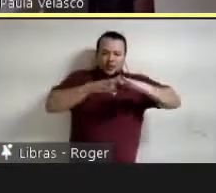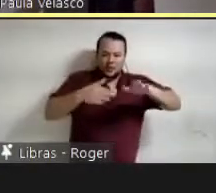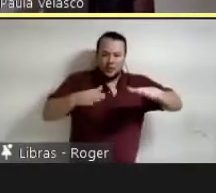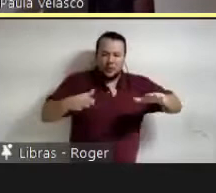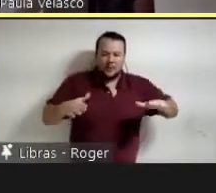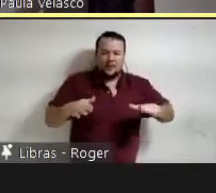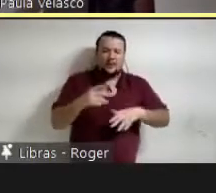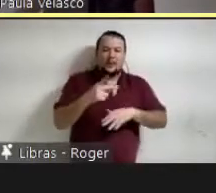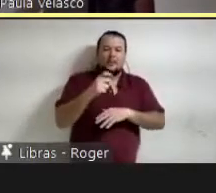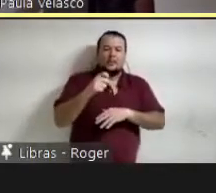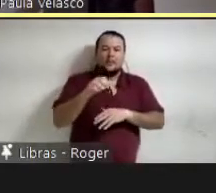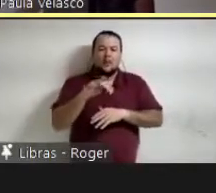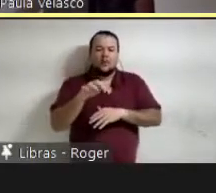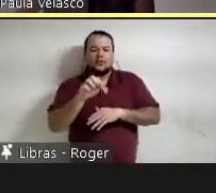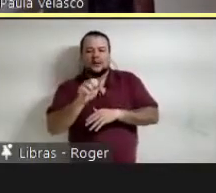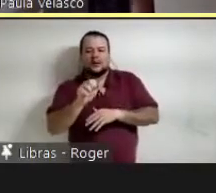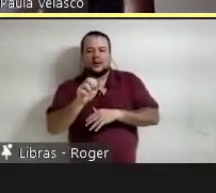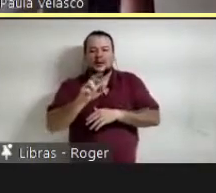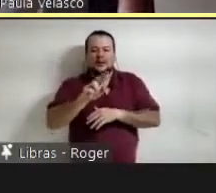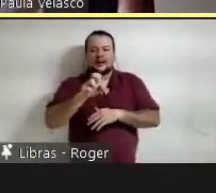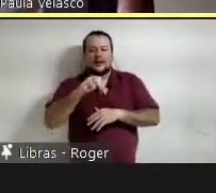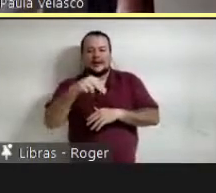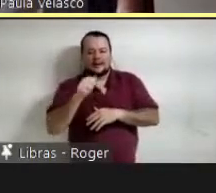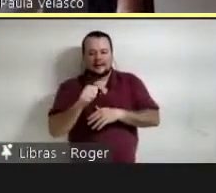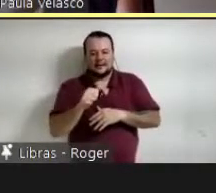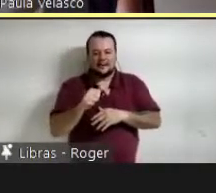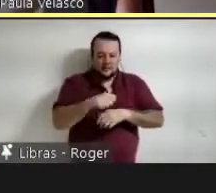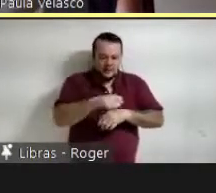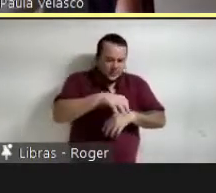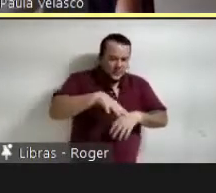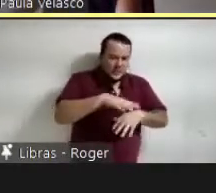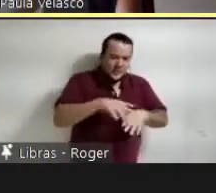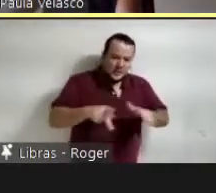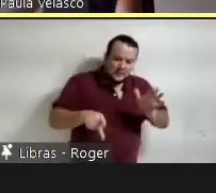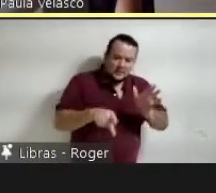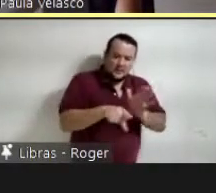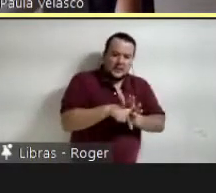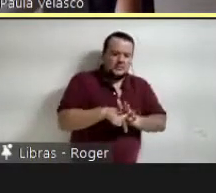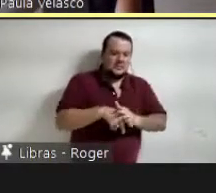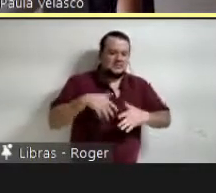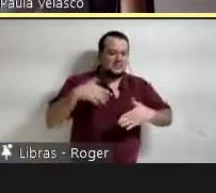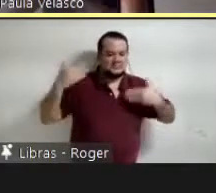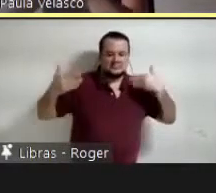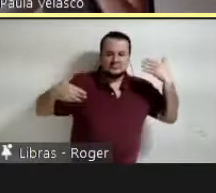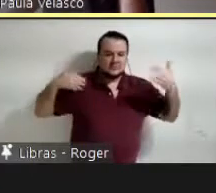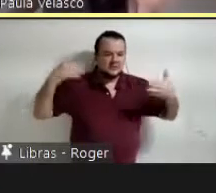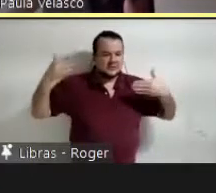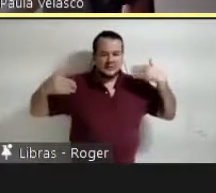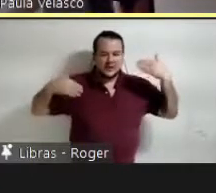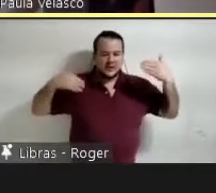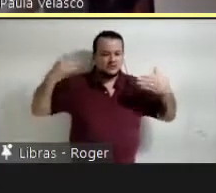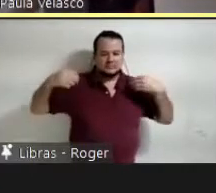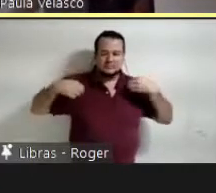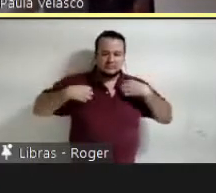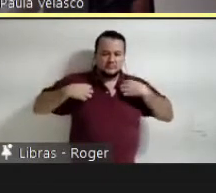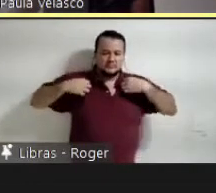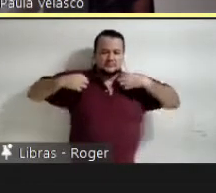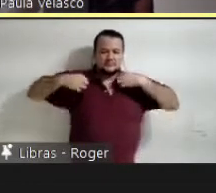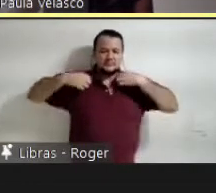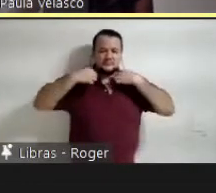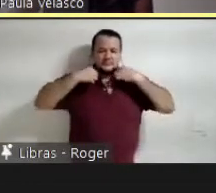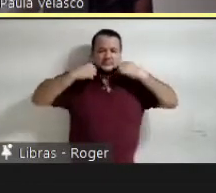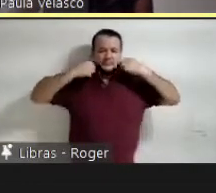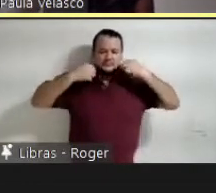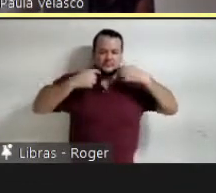de permanência passeio e recreação. O projeto propõe amplas espanadas públicas dentro do